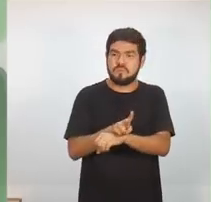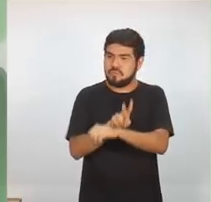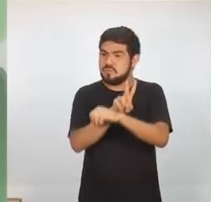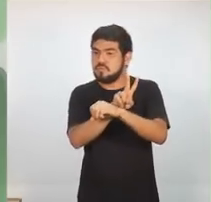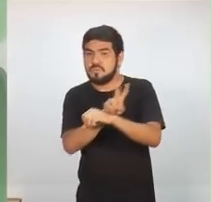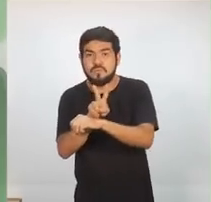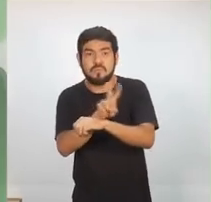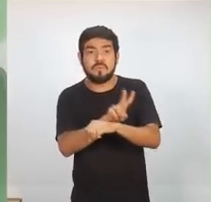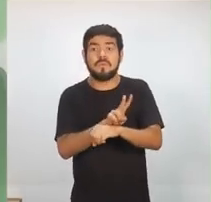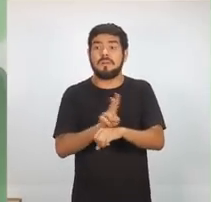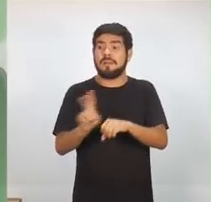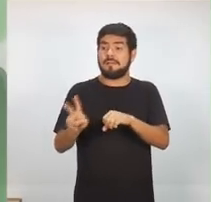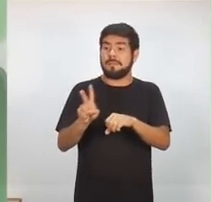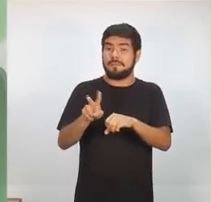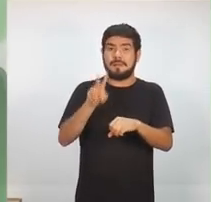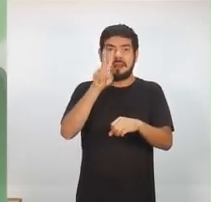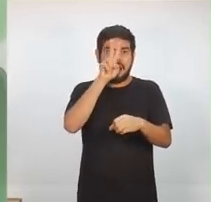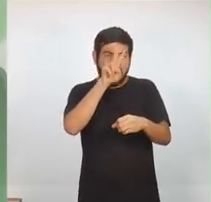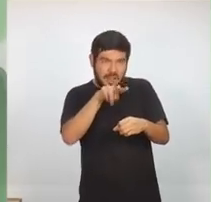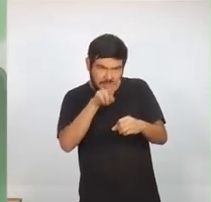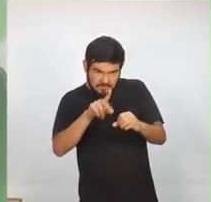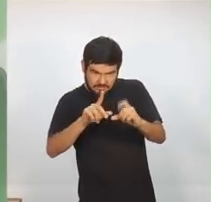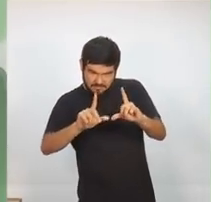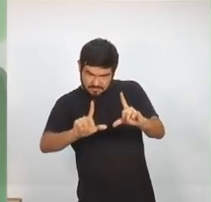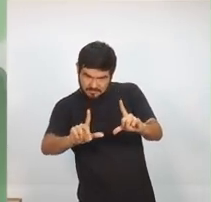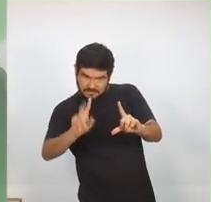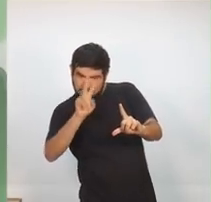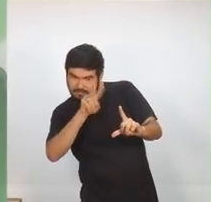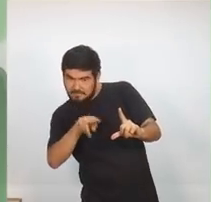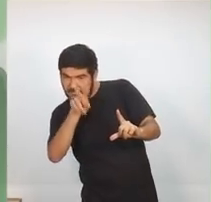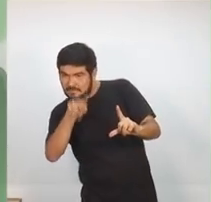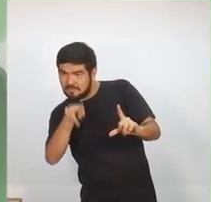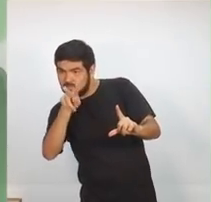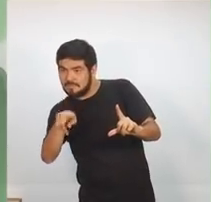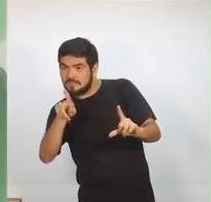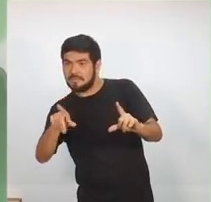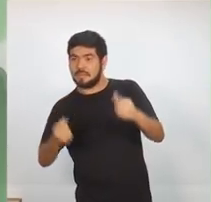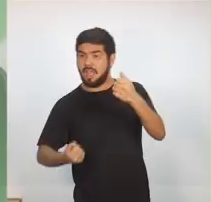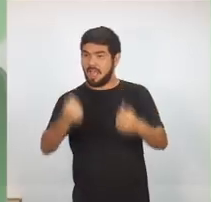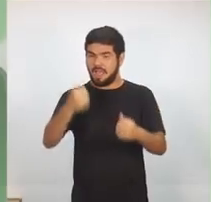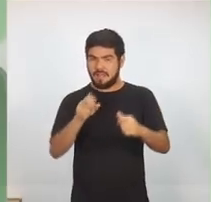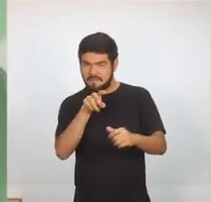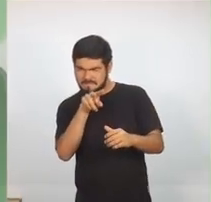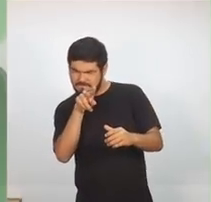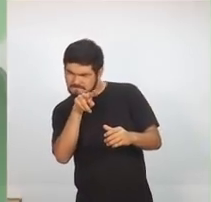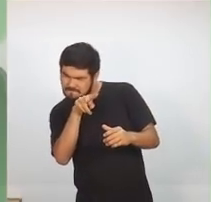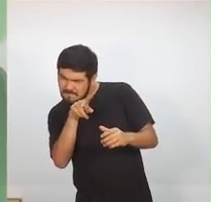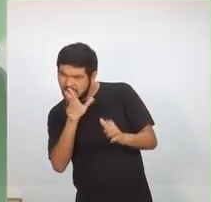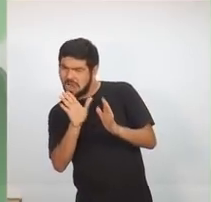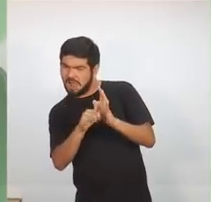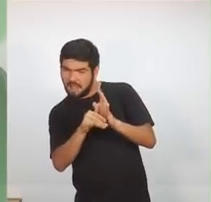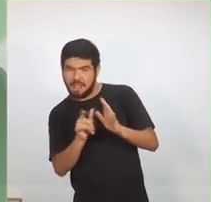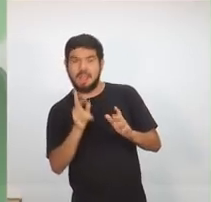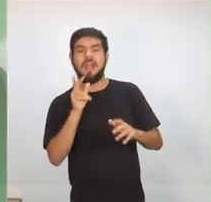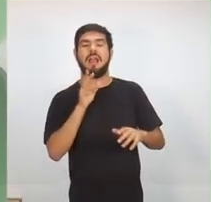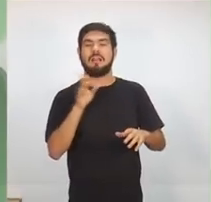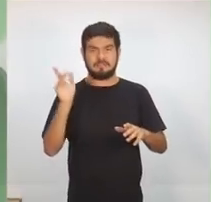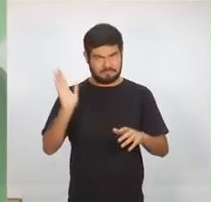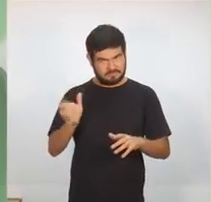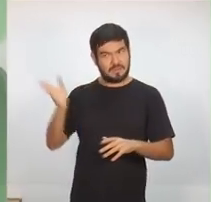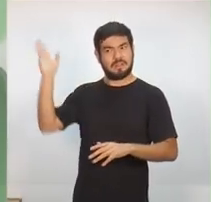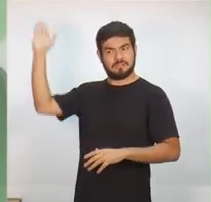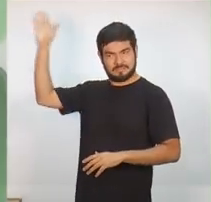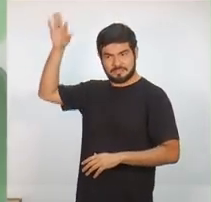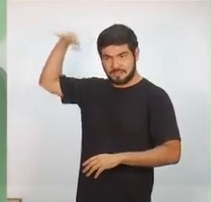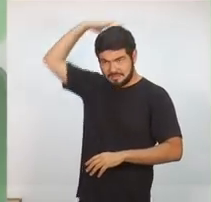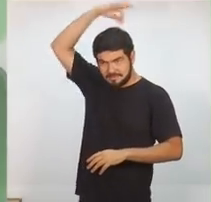monitoramento para leitura de placas óticas, placas de veículos. É um sistema que já acontece em Vitória,